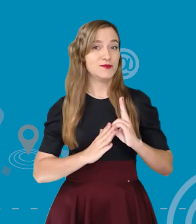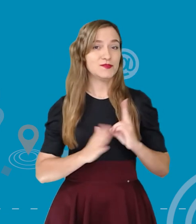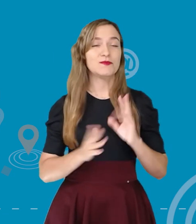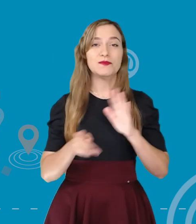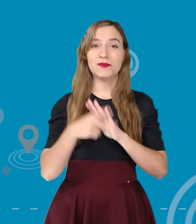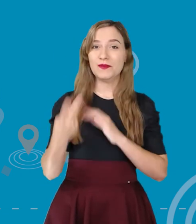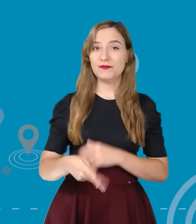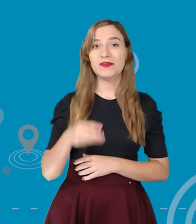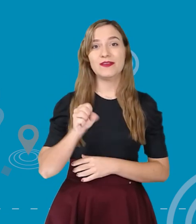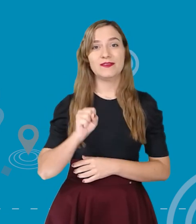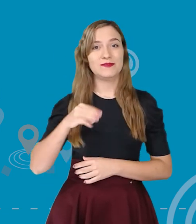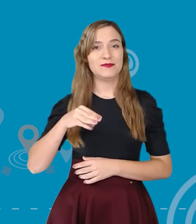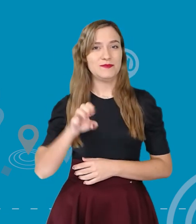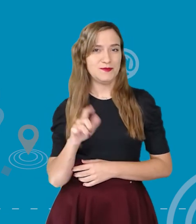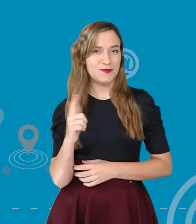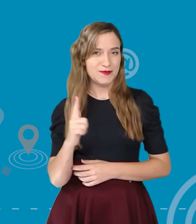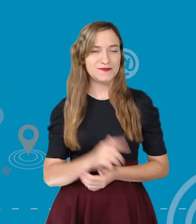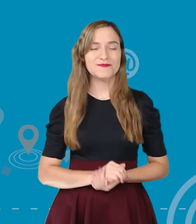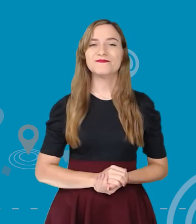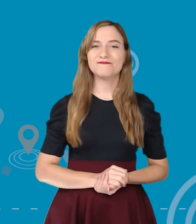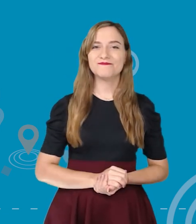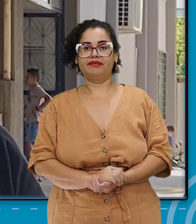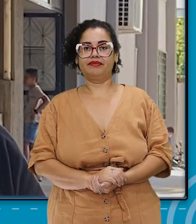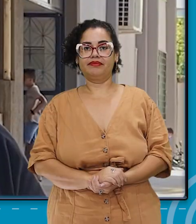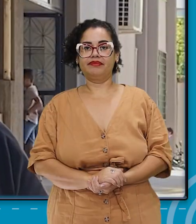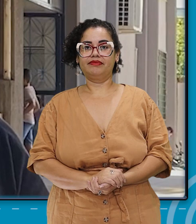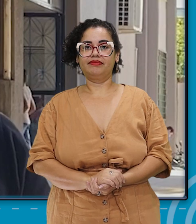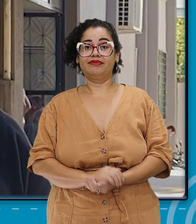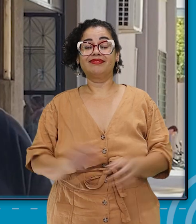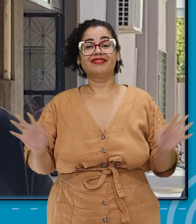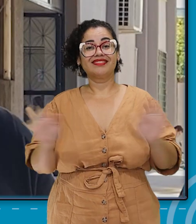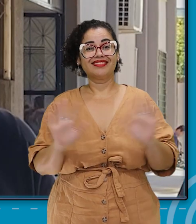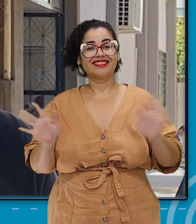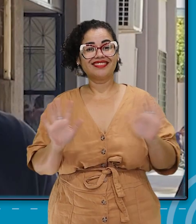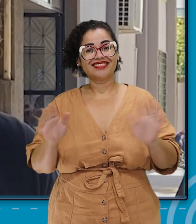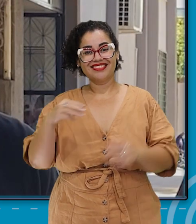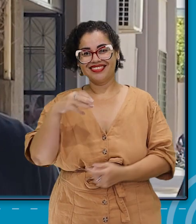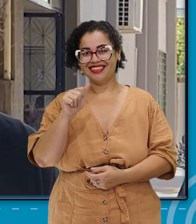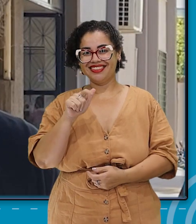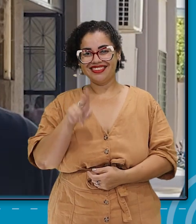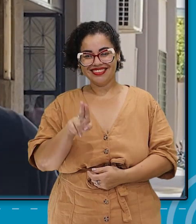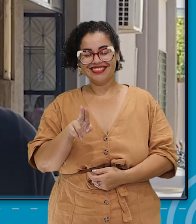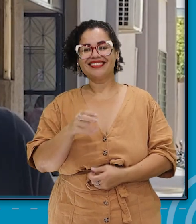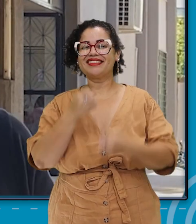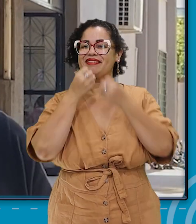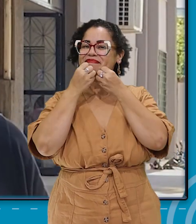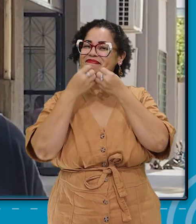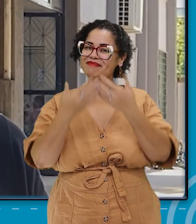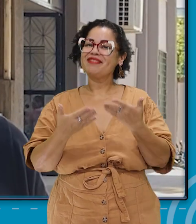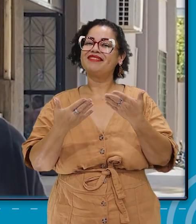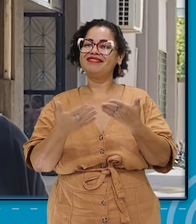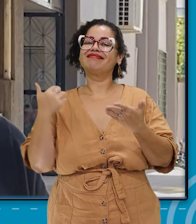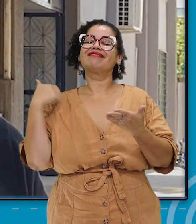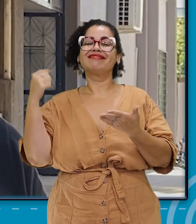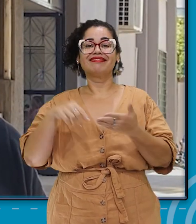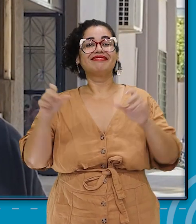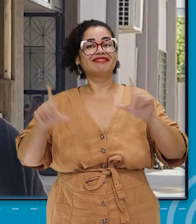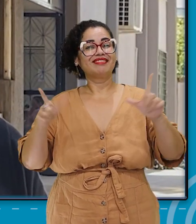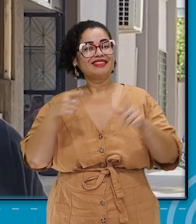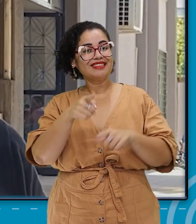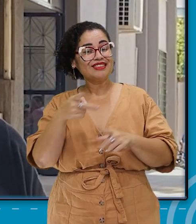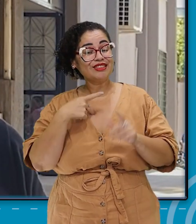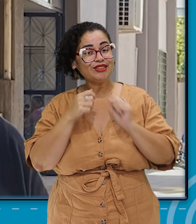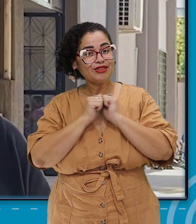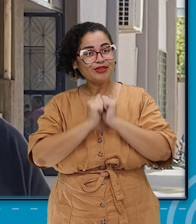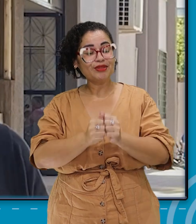e Indígenas da Rede Municipal de Ensino de Goiânia. Oi, Malu! Que bom fazer parte desse programa